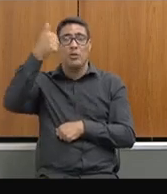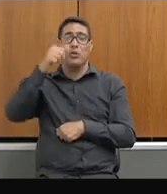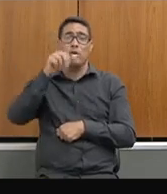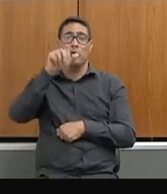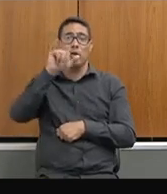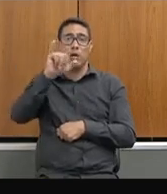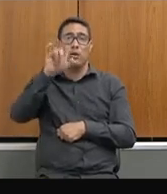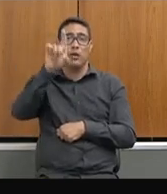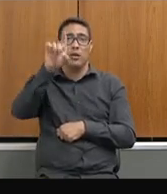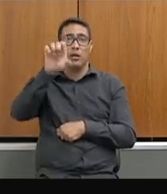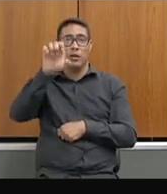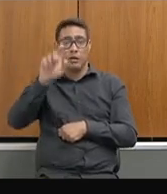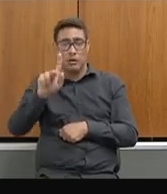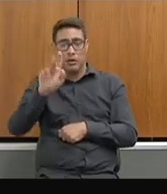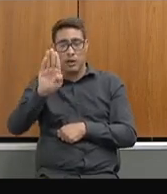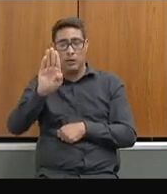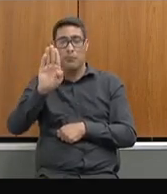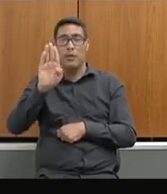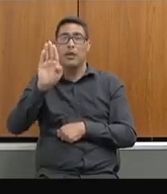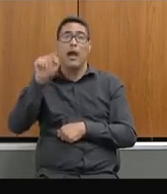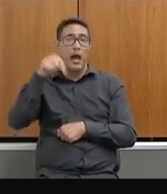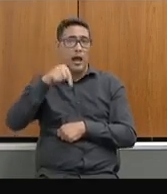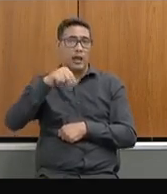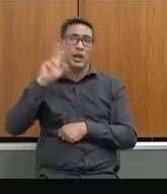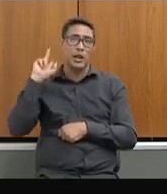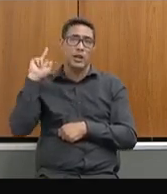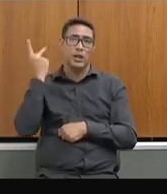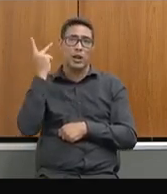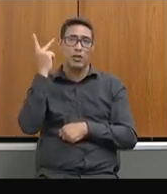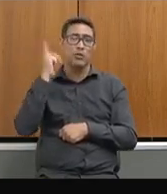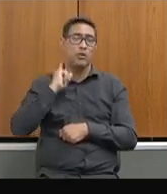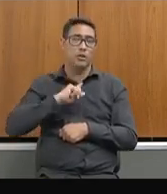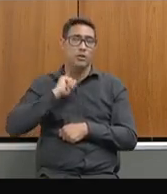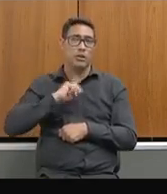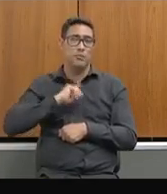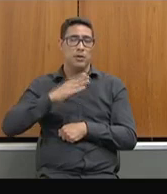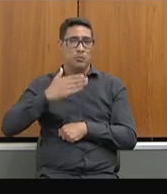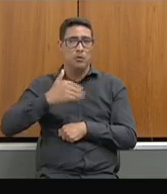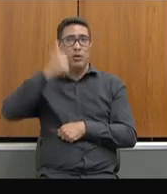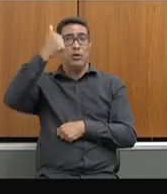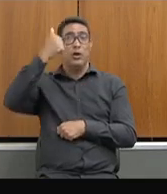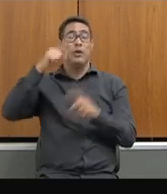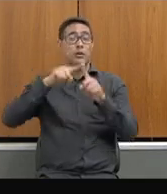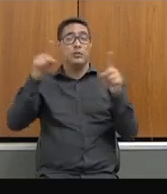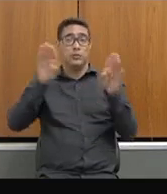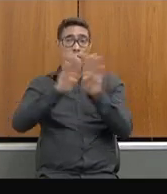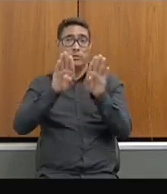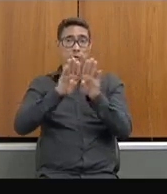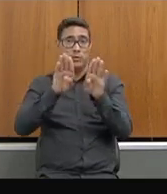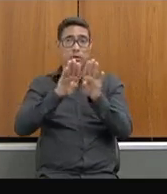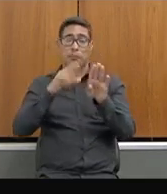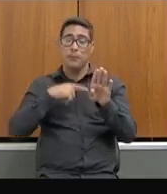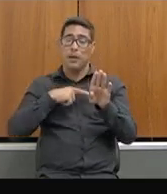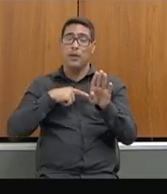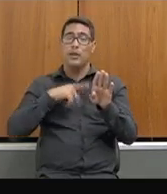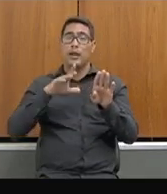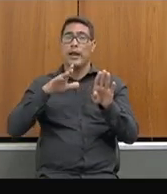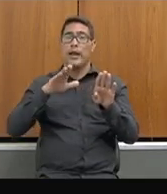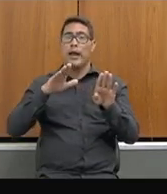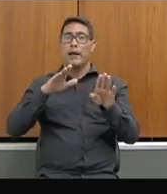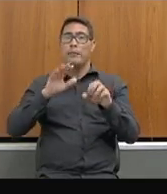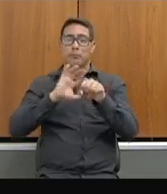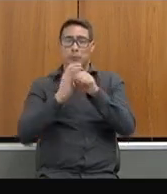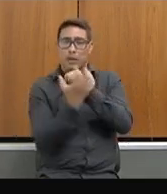anos da história de Minas, e também mantivemos, durante a pandemia, o maior IDEB do ensino médio.